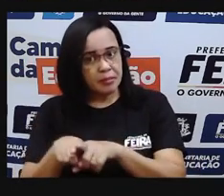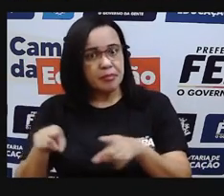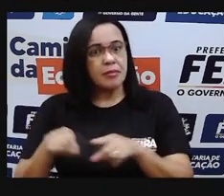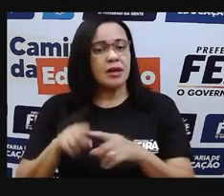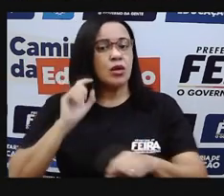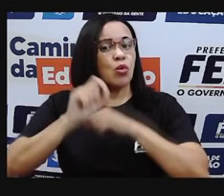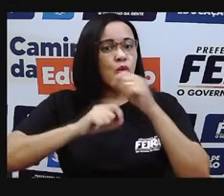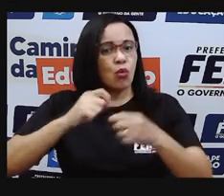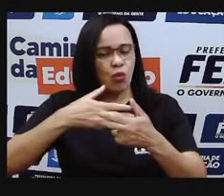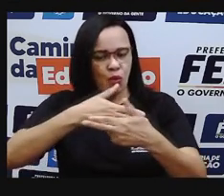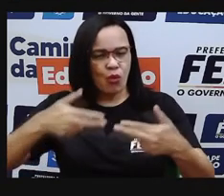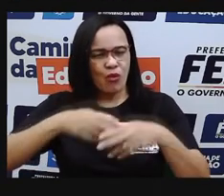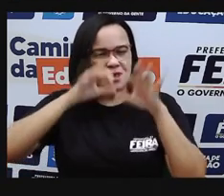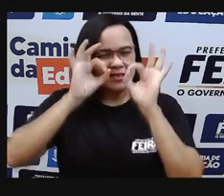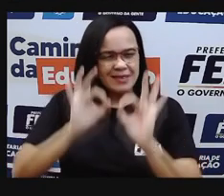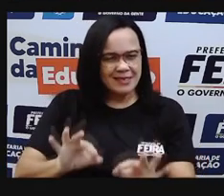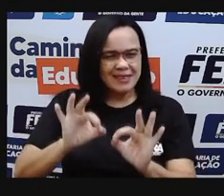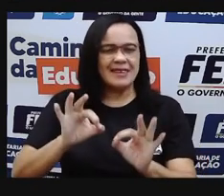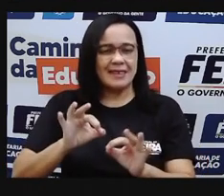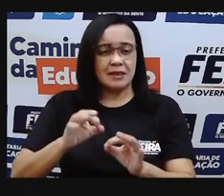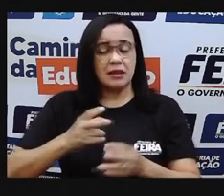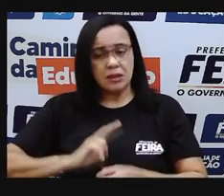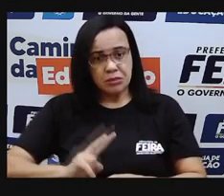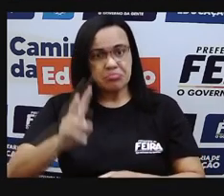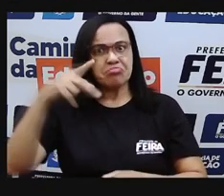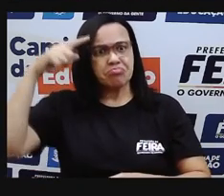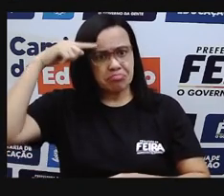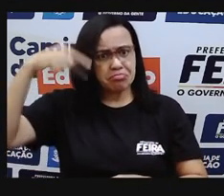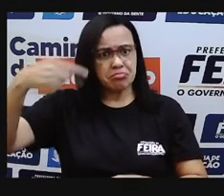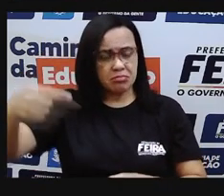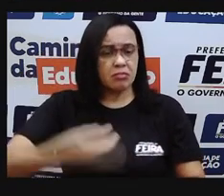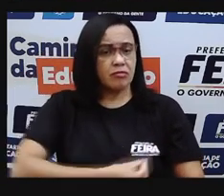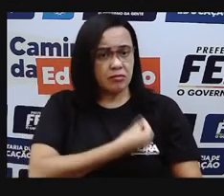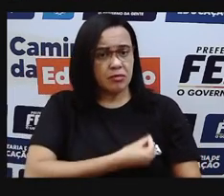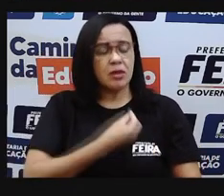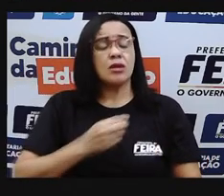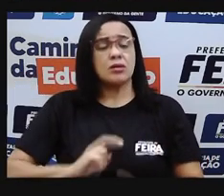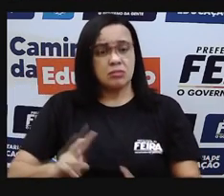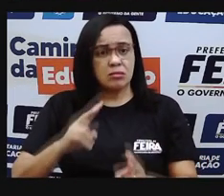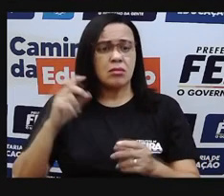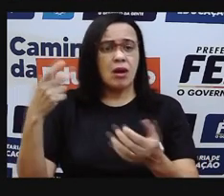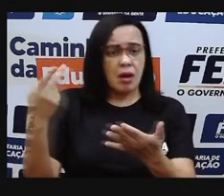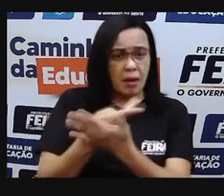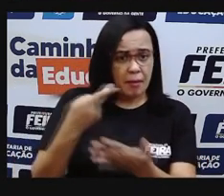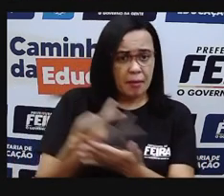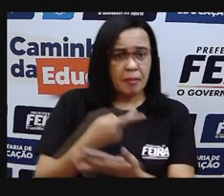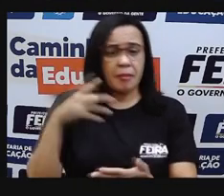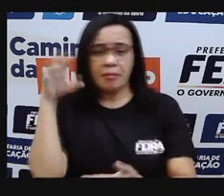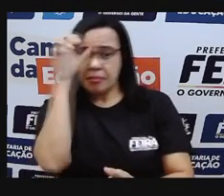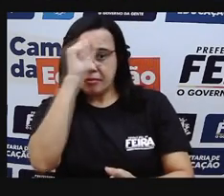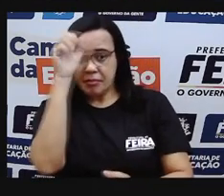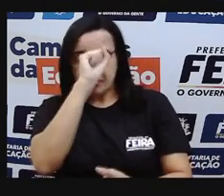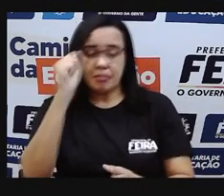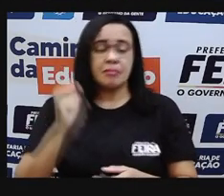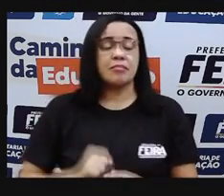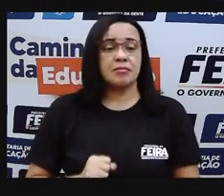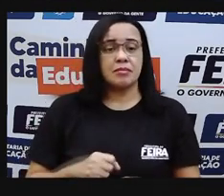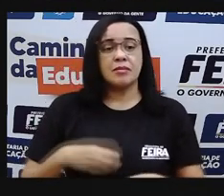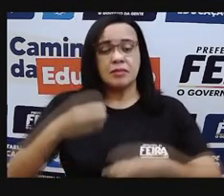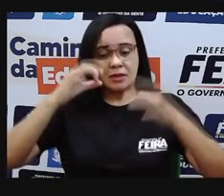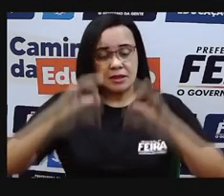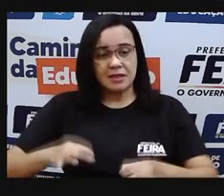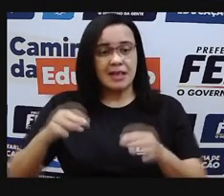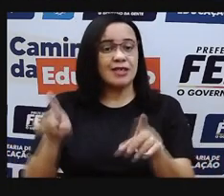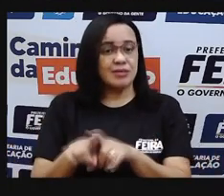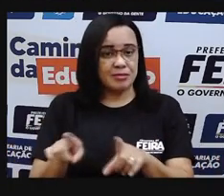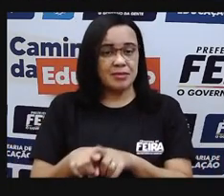com os nossos erros e com os nossos acertos. E aí, para a nossa aula de hoje, eu trago a música de Toquinho,